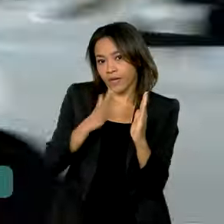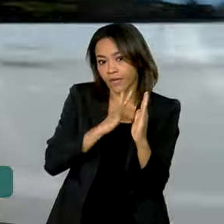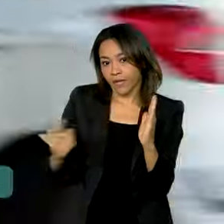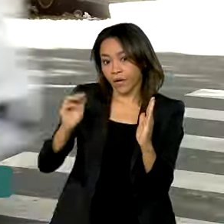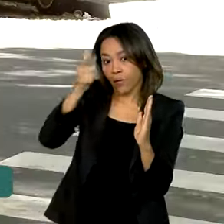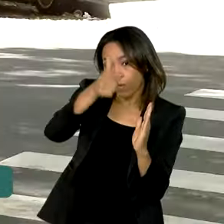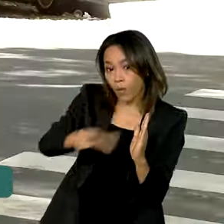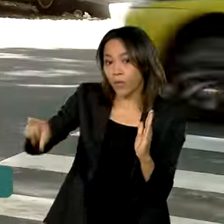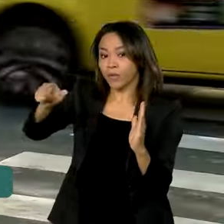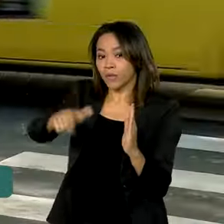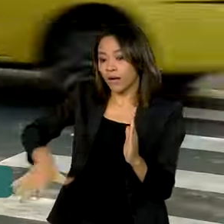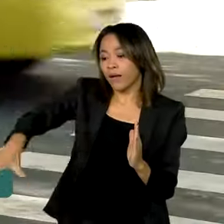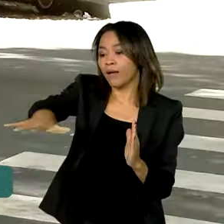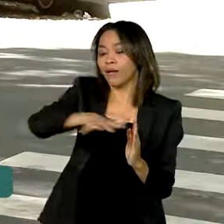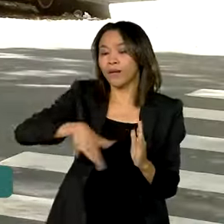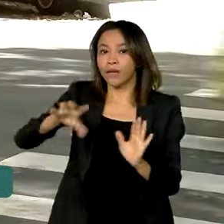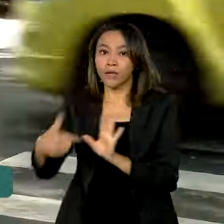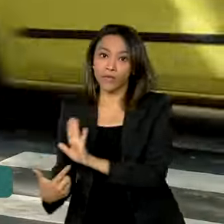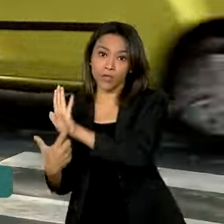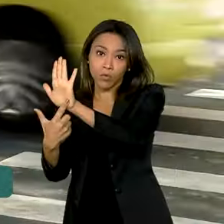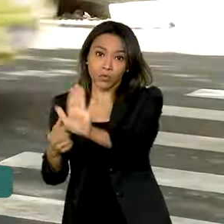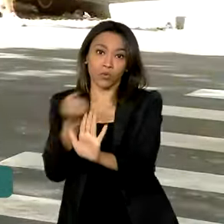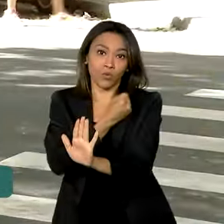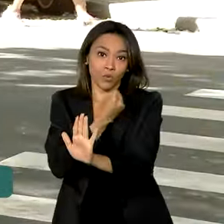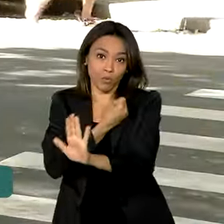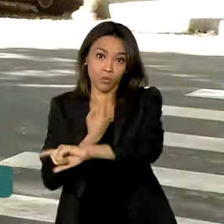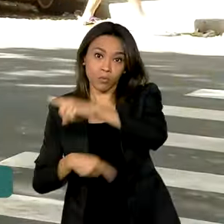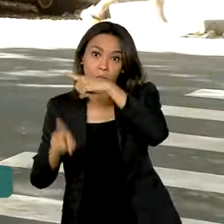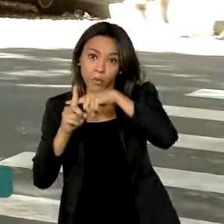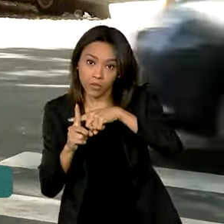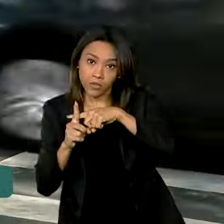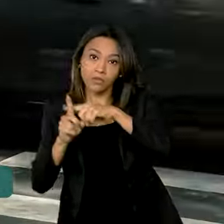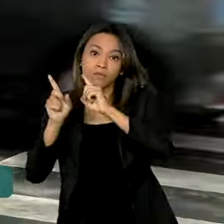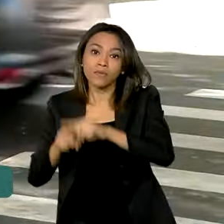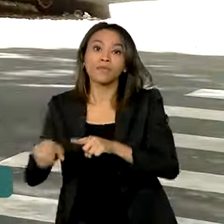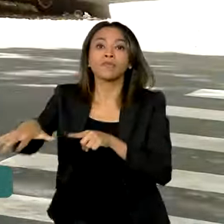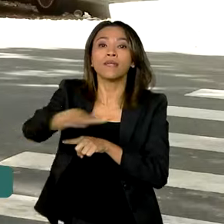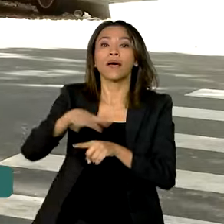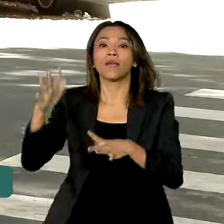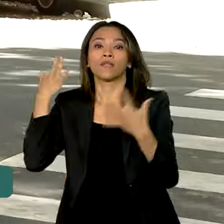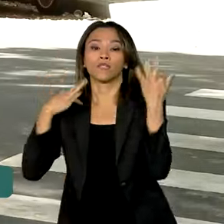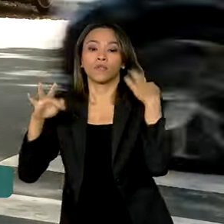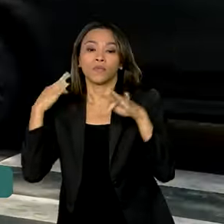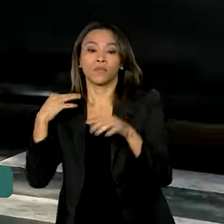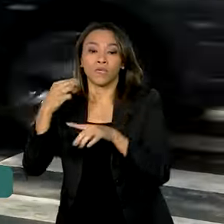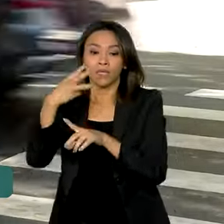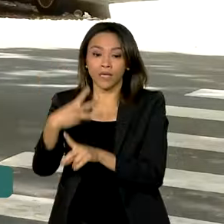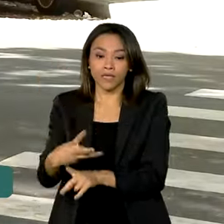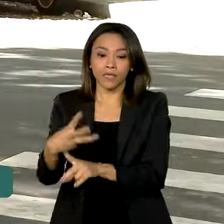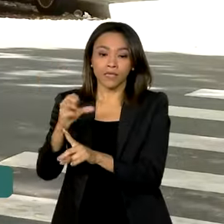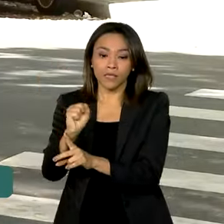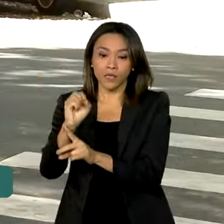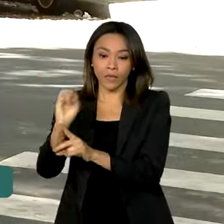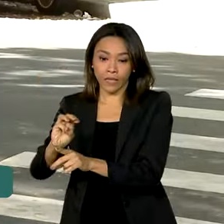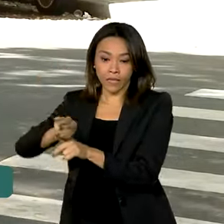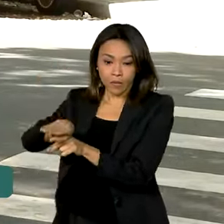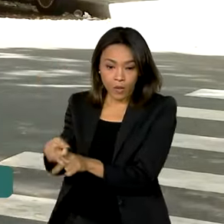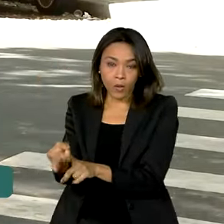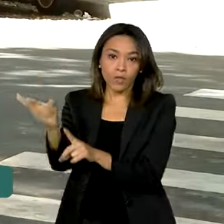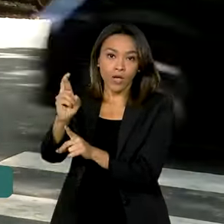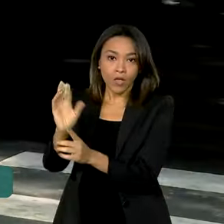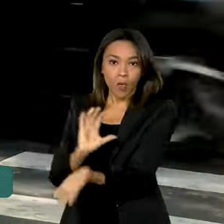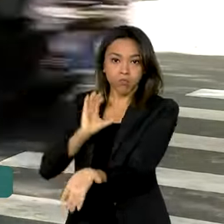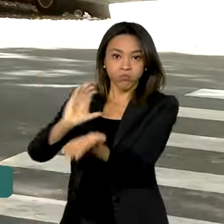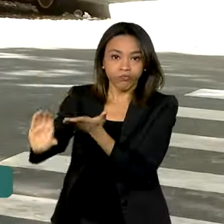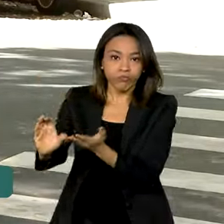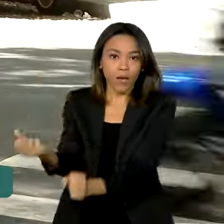outro setor que apresentou números positivos foi o de turismo. Foram repassados 380 milhões de reais para a conclusão de mais